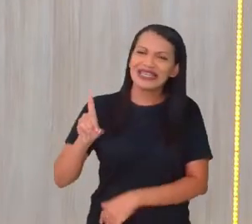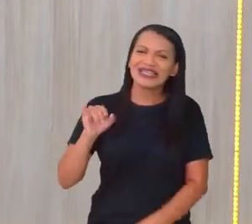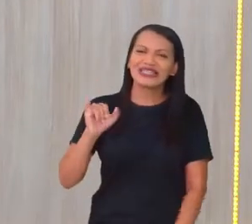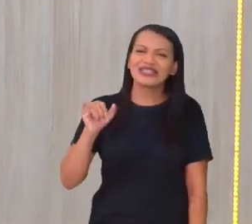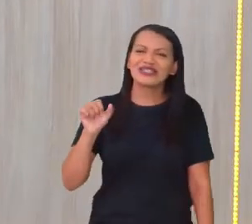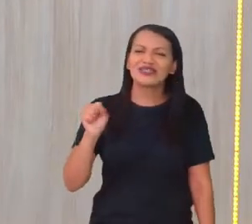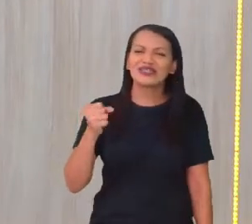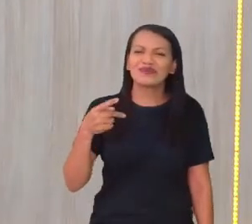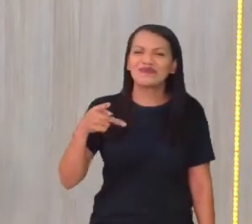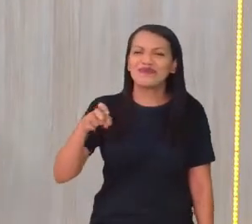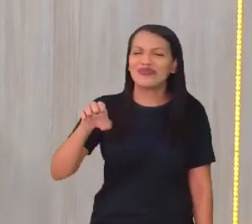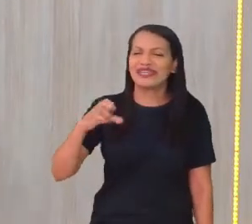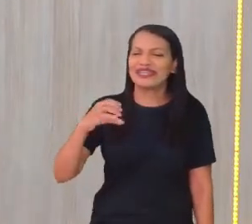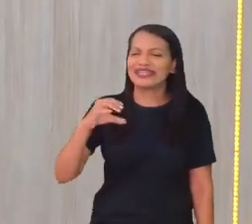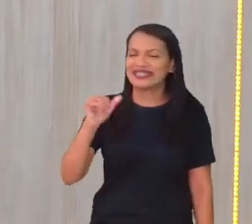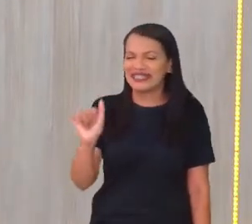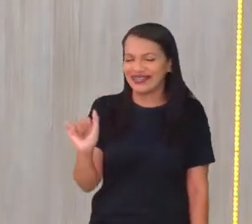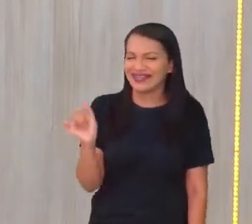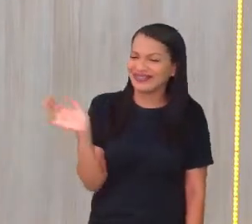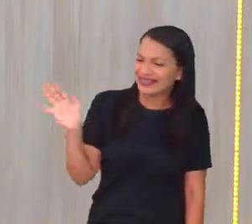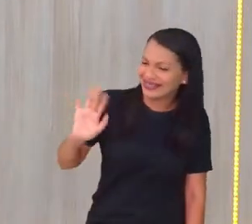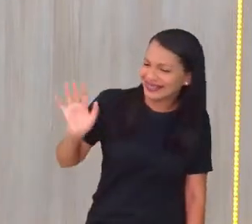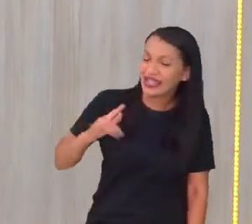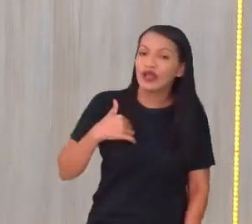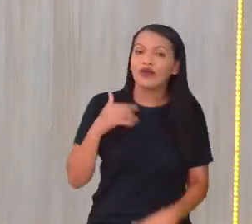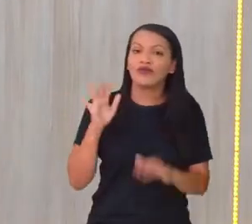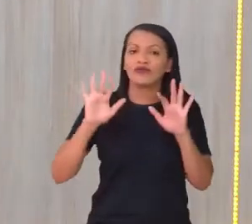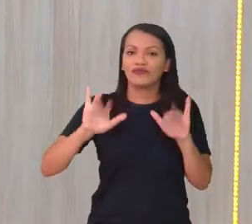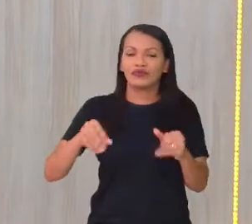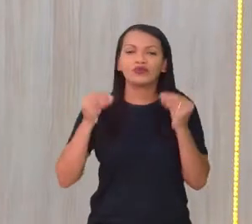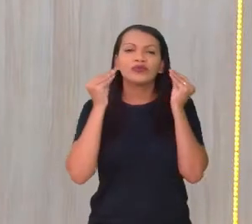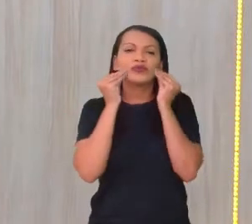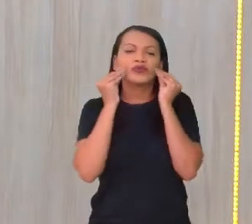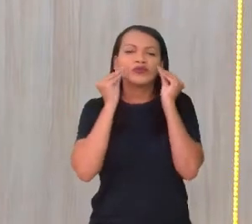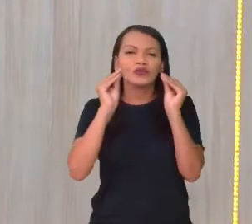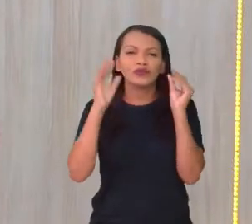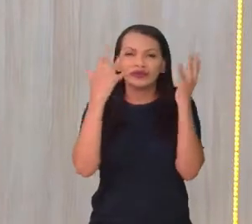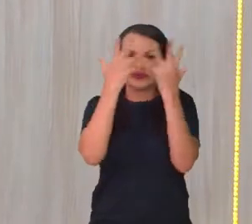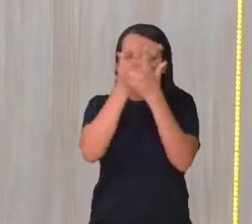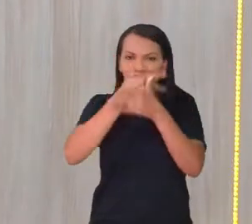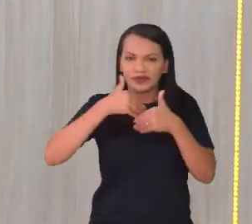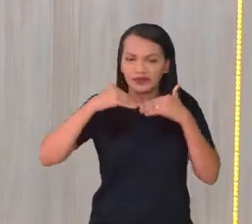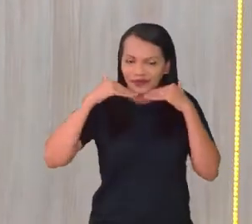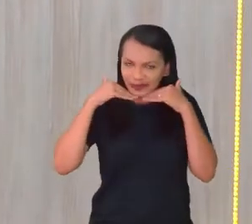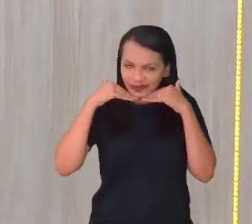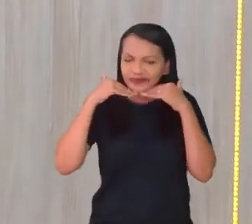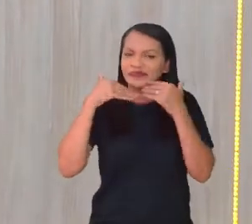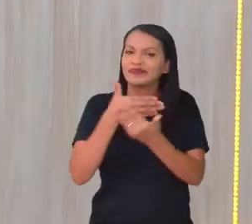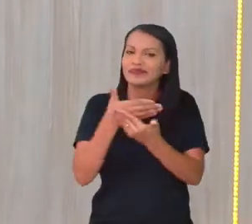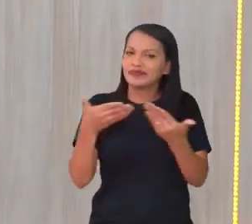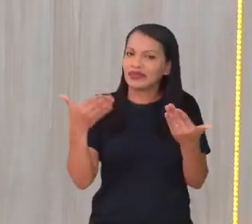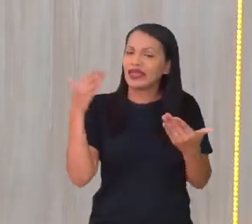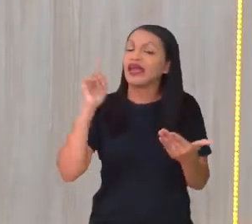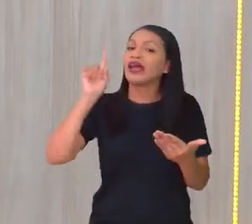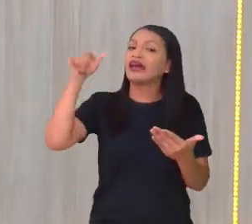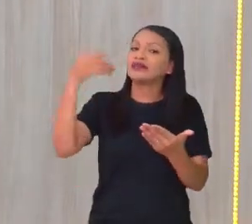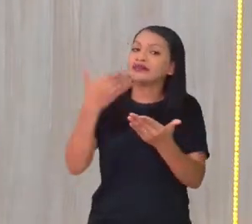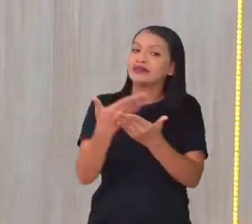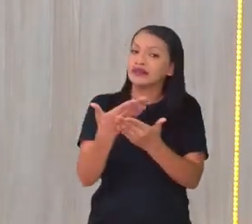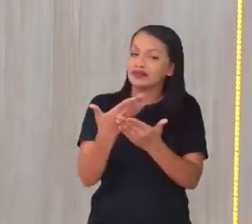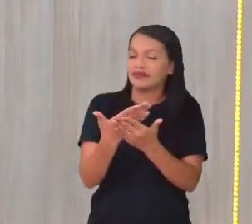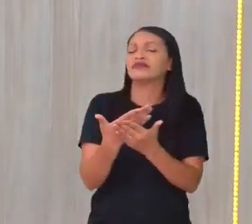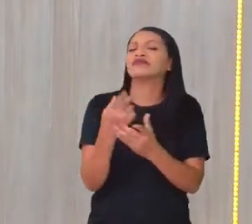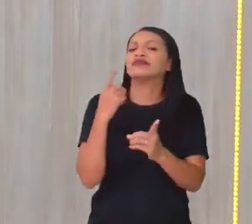coisa! Gente, vamos ficando por aqui, é um beijo do rostinho lindo, até o